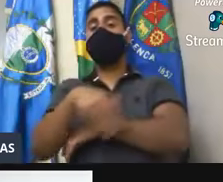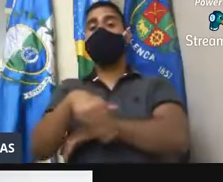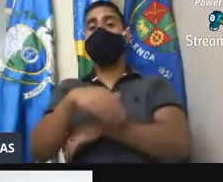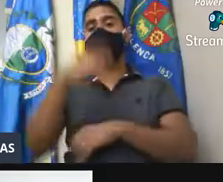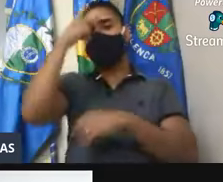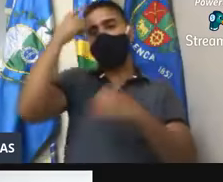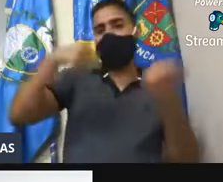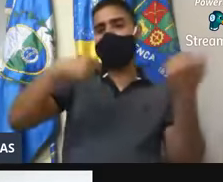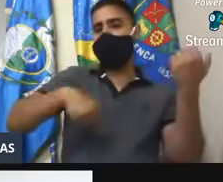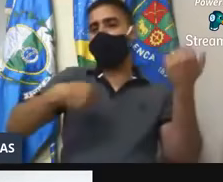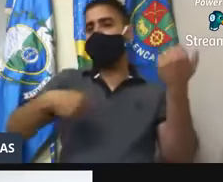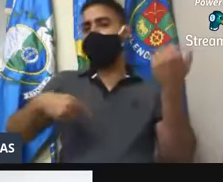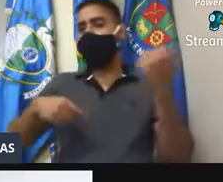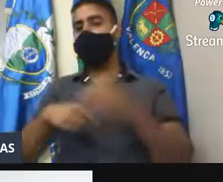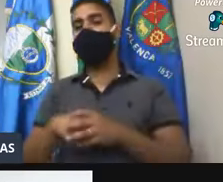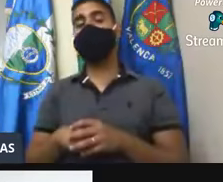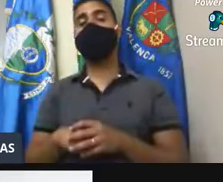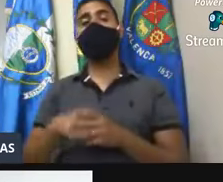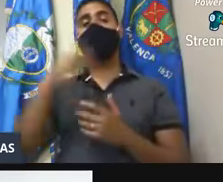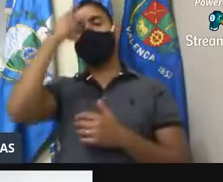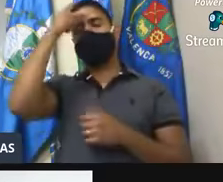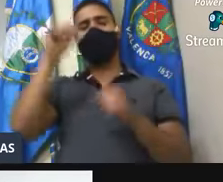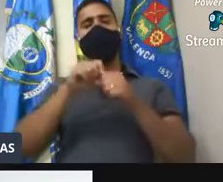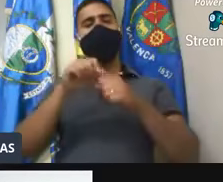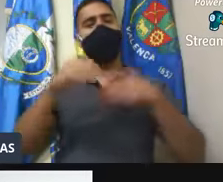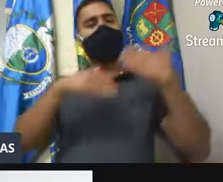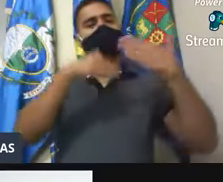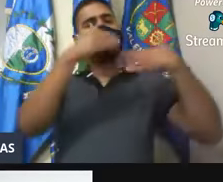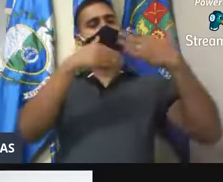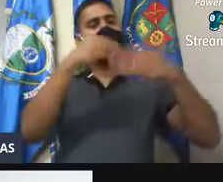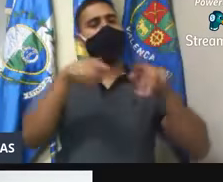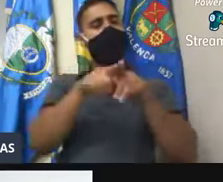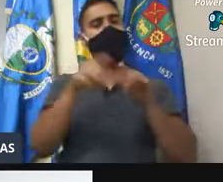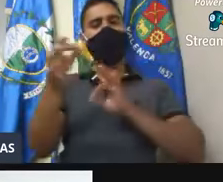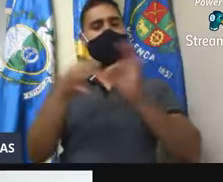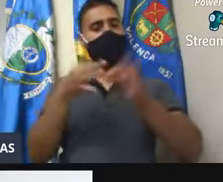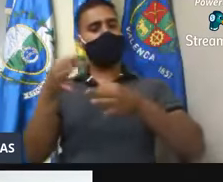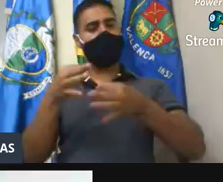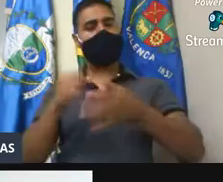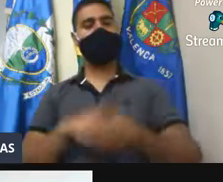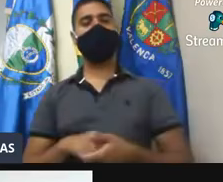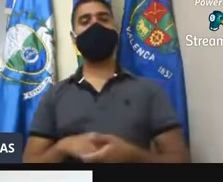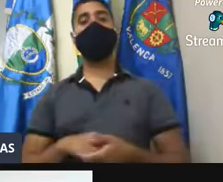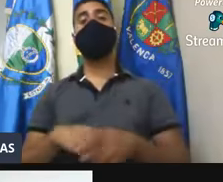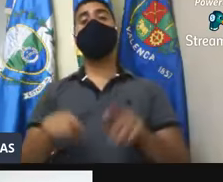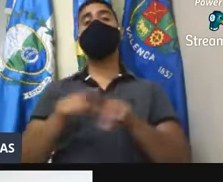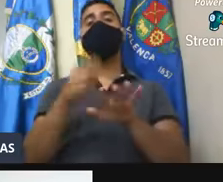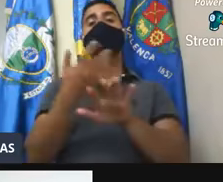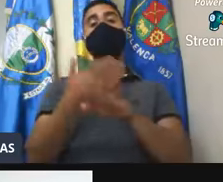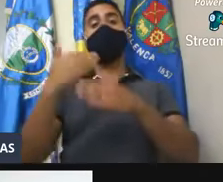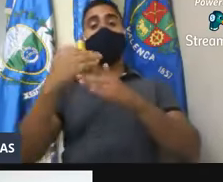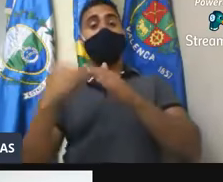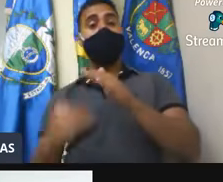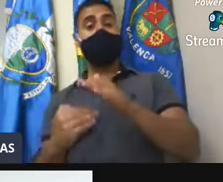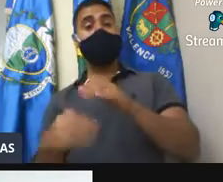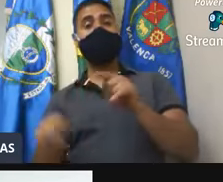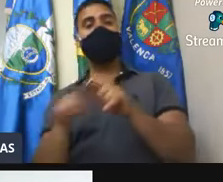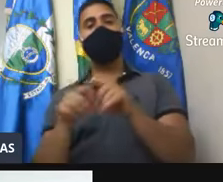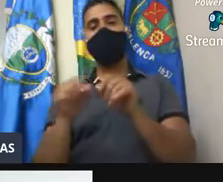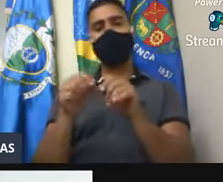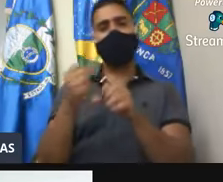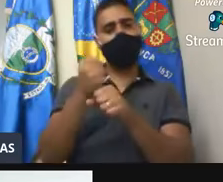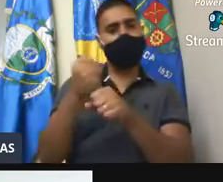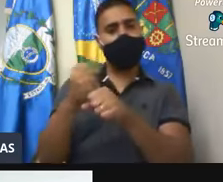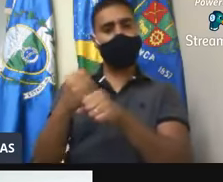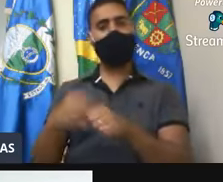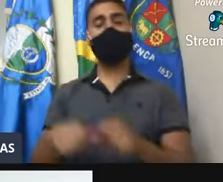né? Junto com, com, com o pessoal que está fazendo desenvolvimento, eh, do projeto. E na praça de baixo também, ali uma pequena cuba. Então,